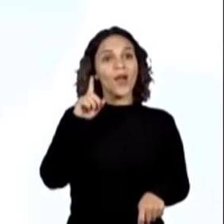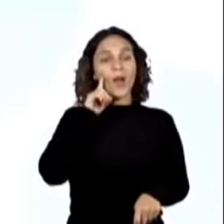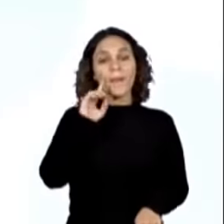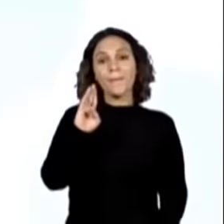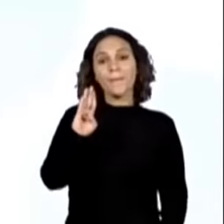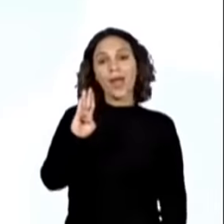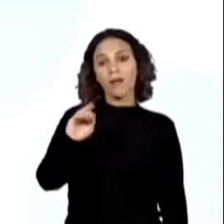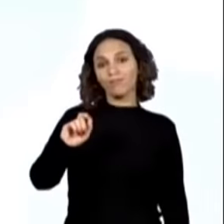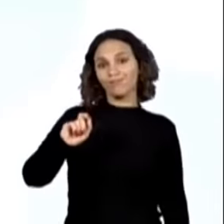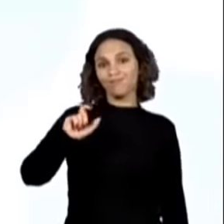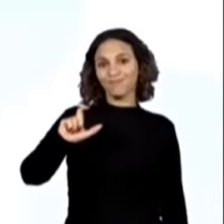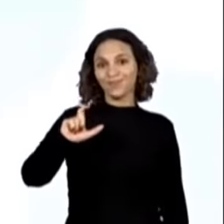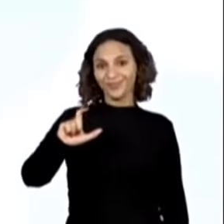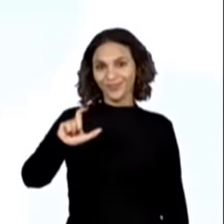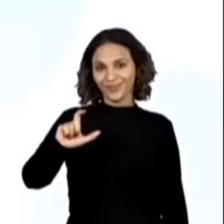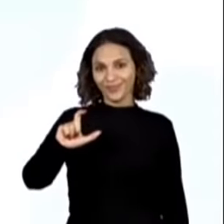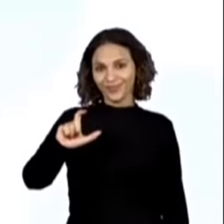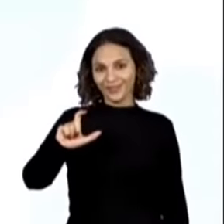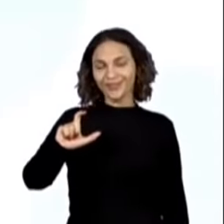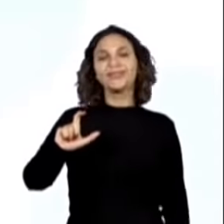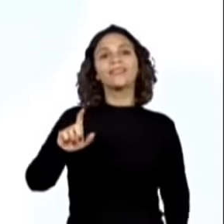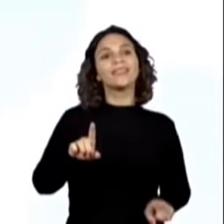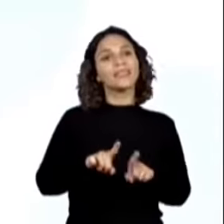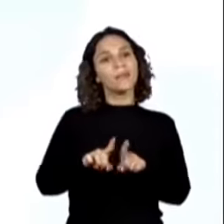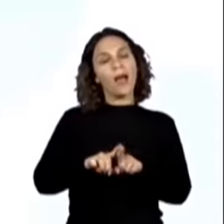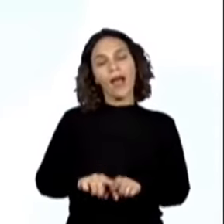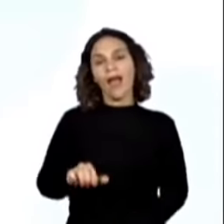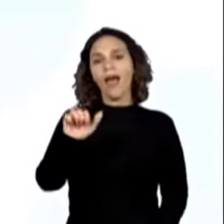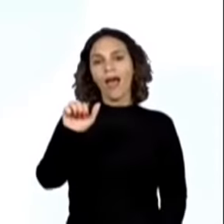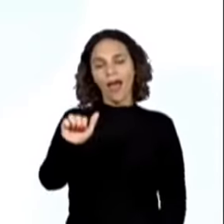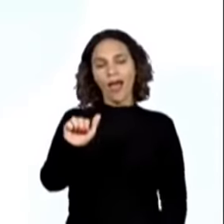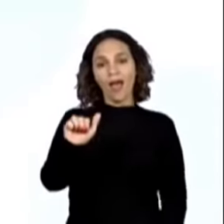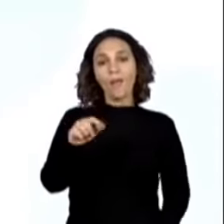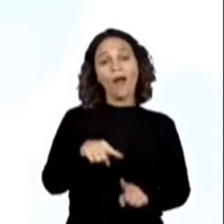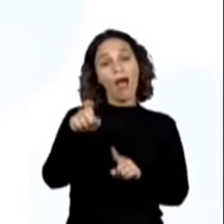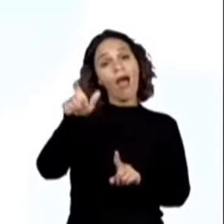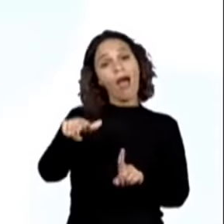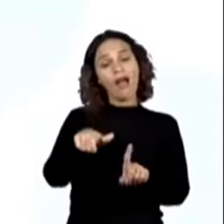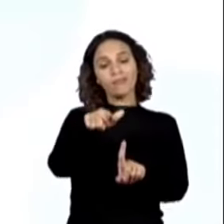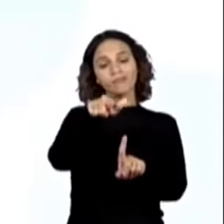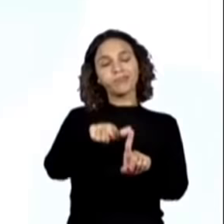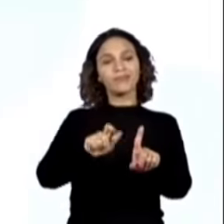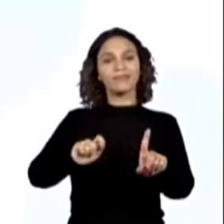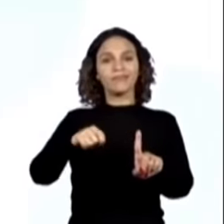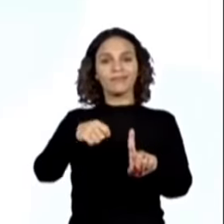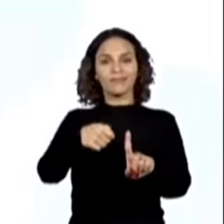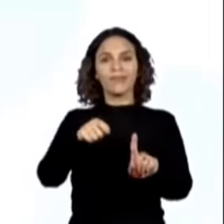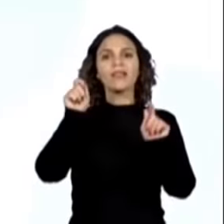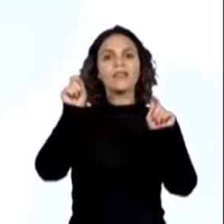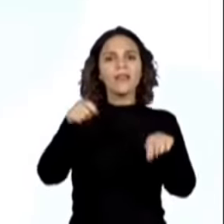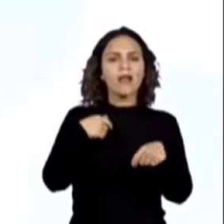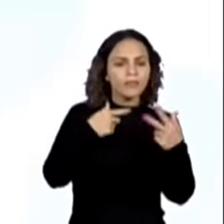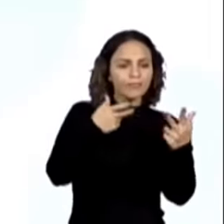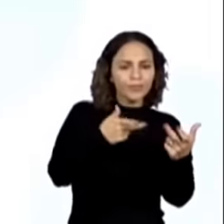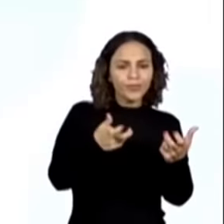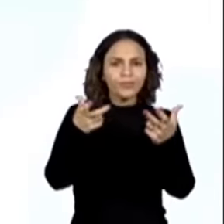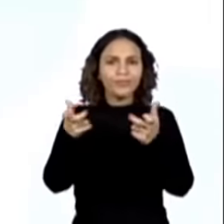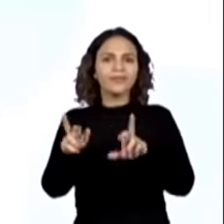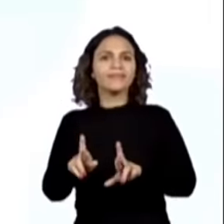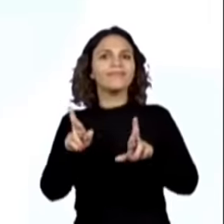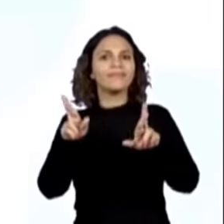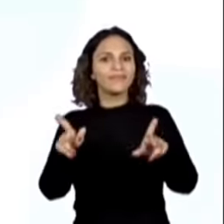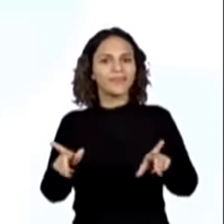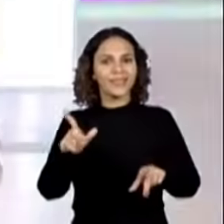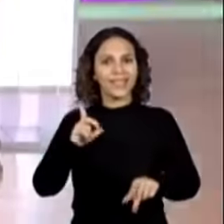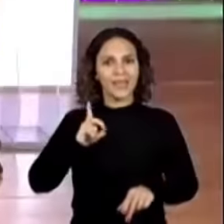referindo a uma personagem. E o A maiúsculo. Porque vocês vão encontrar os dois tipos de nomenclatura, tá certo?